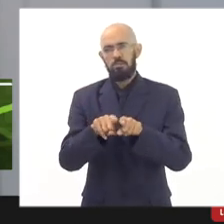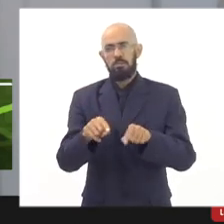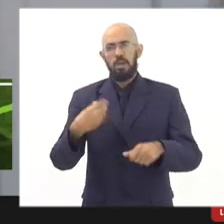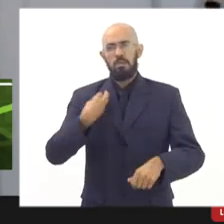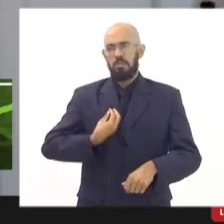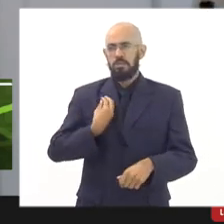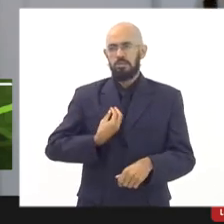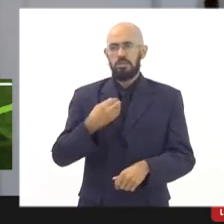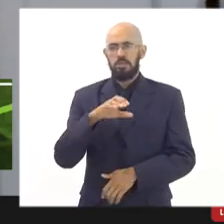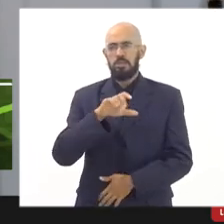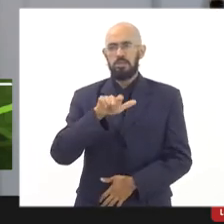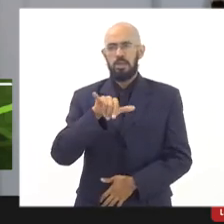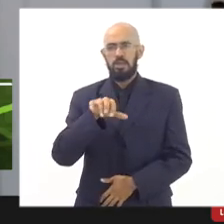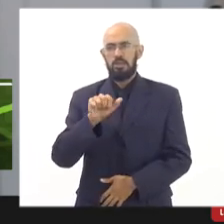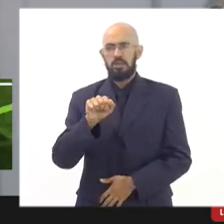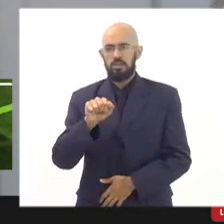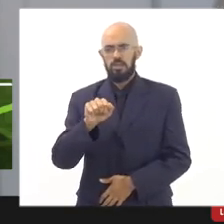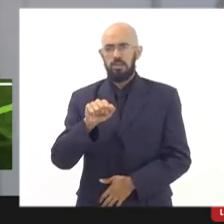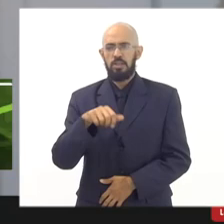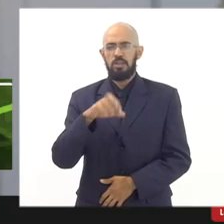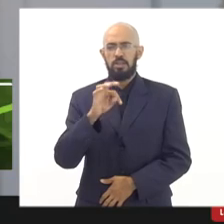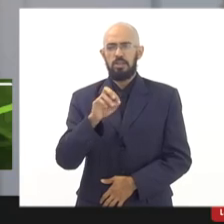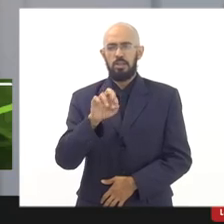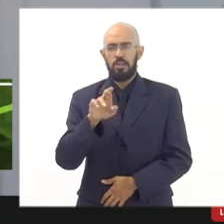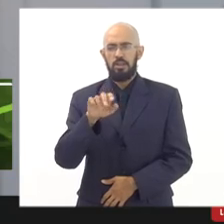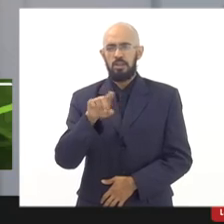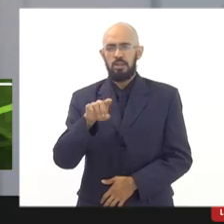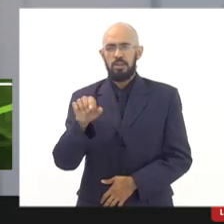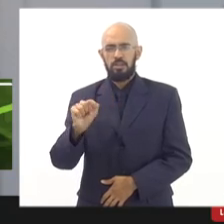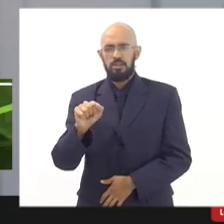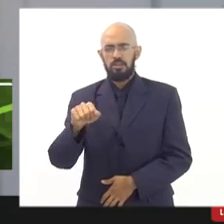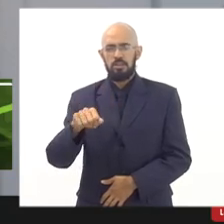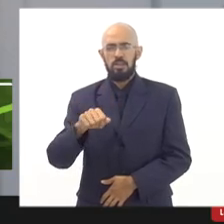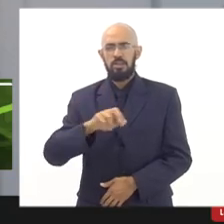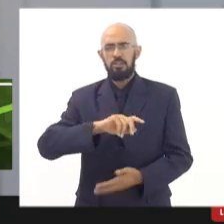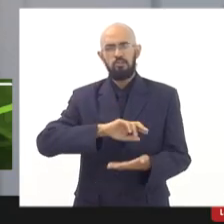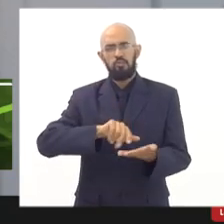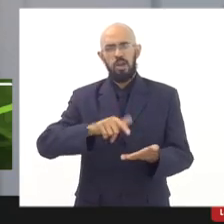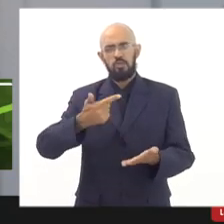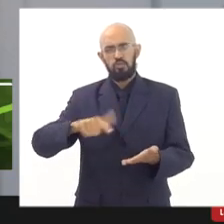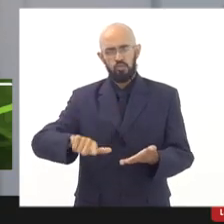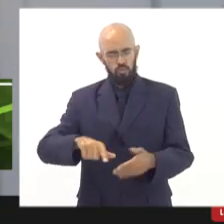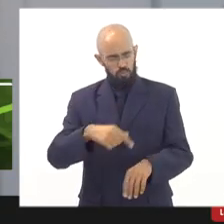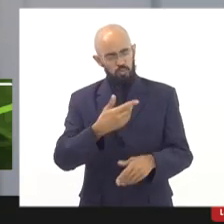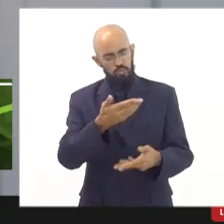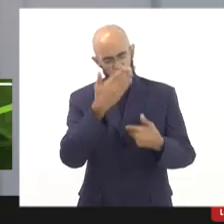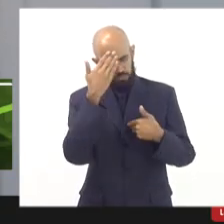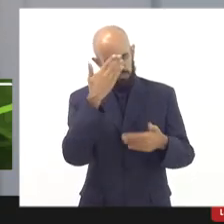Tereza, da Nádia, Caio, enfim, a presença de todos vocês.